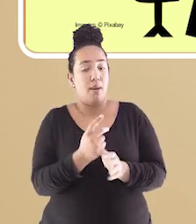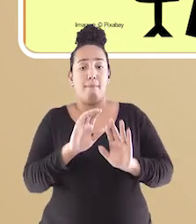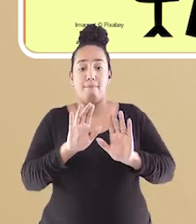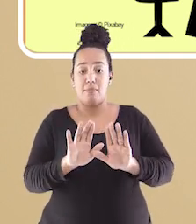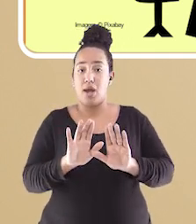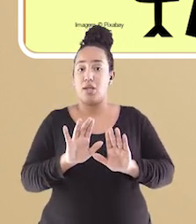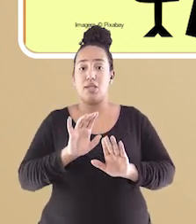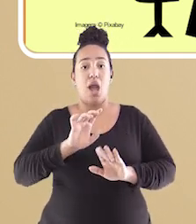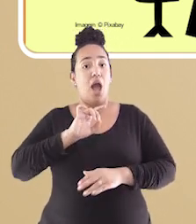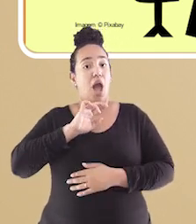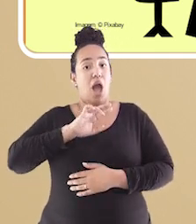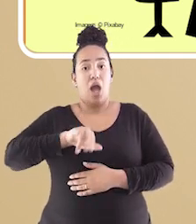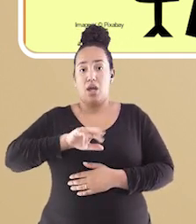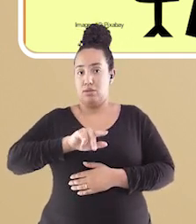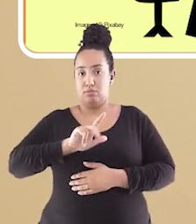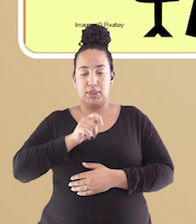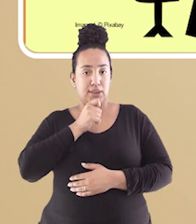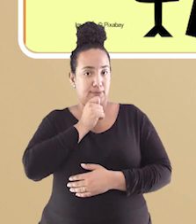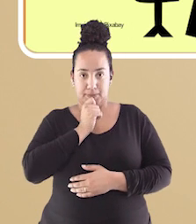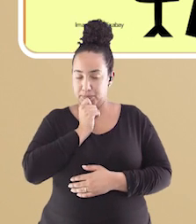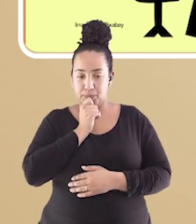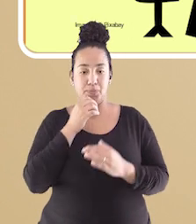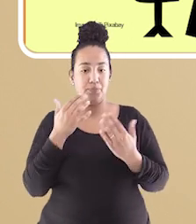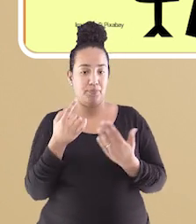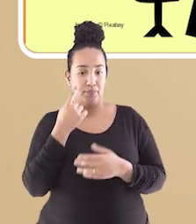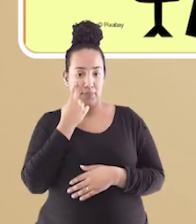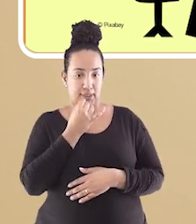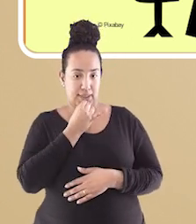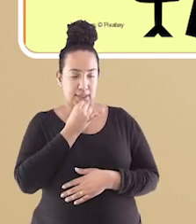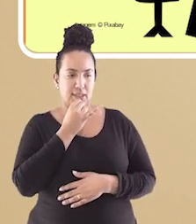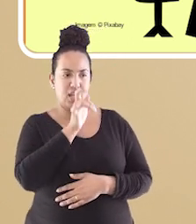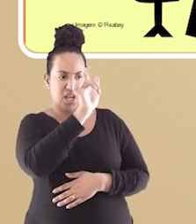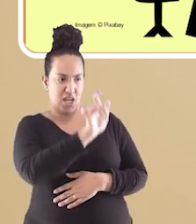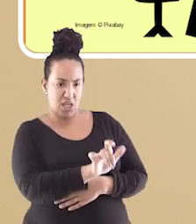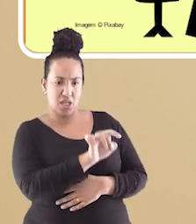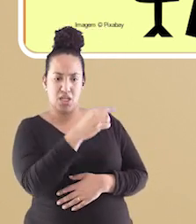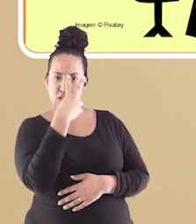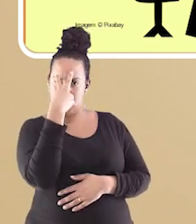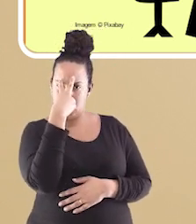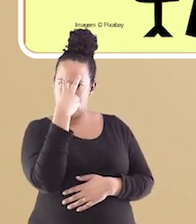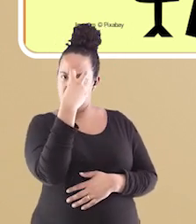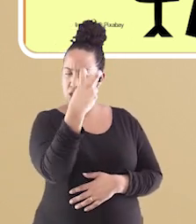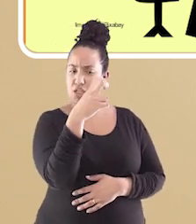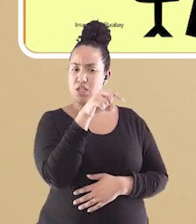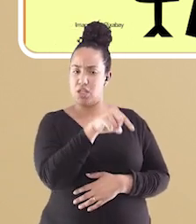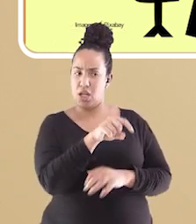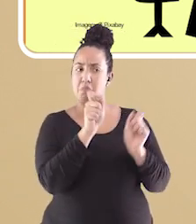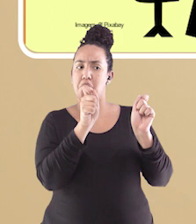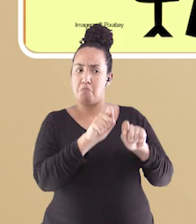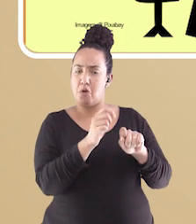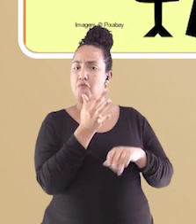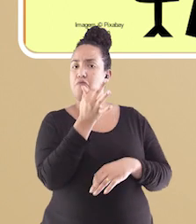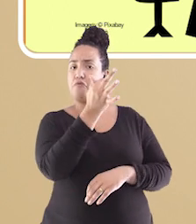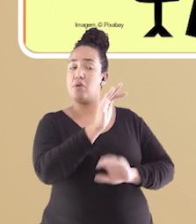mas ainda não é real. Por exemplo, aquele rapaz é muito inteligente e tem um grande